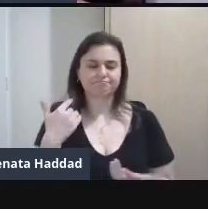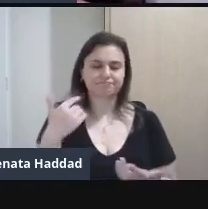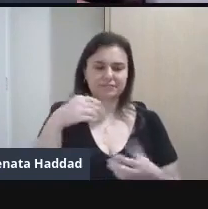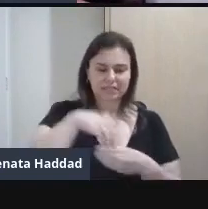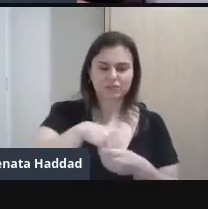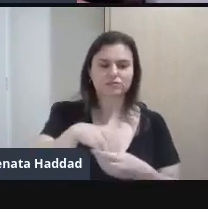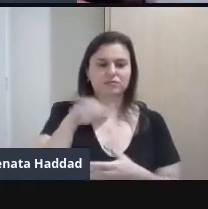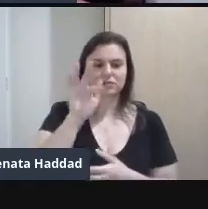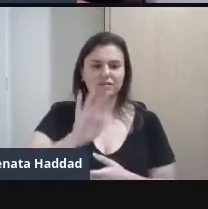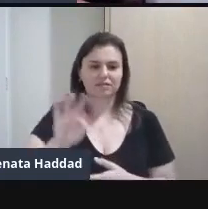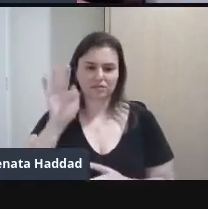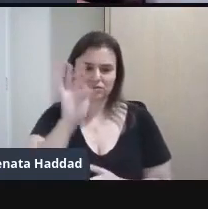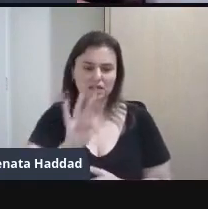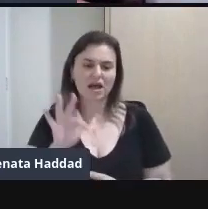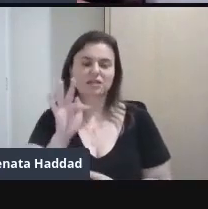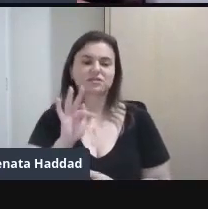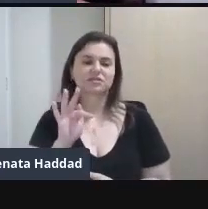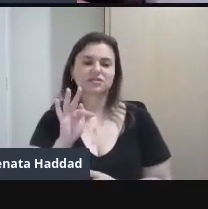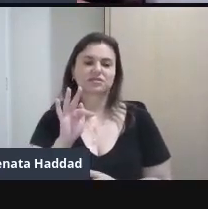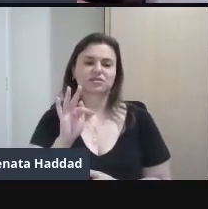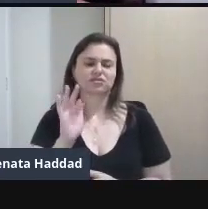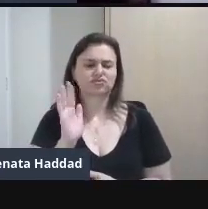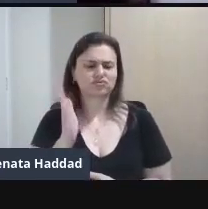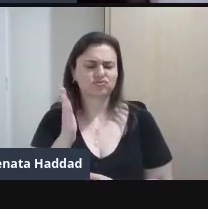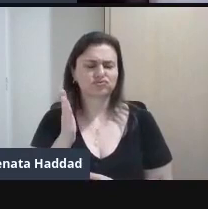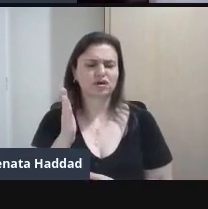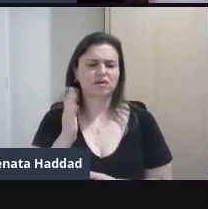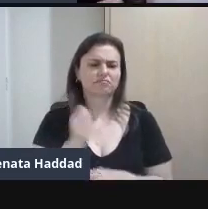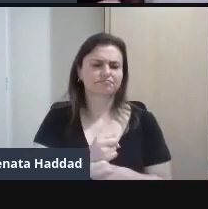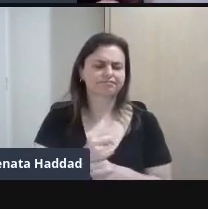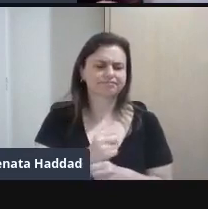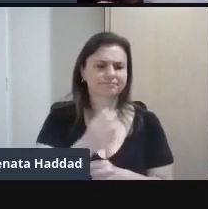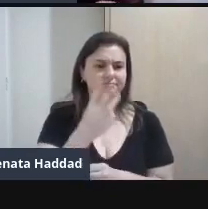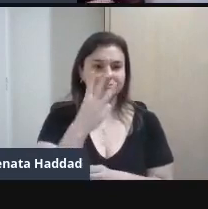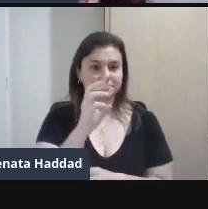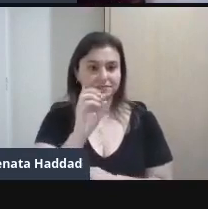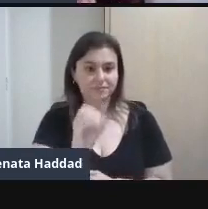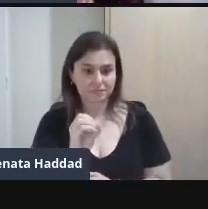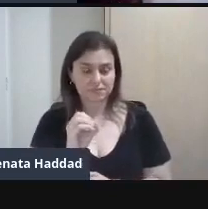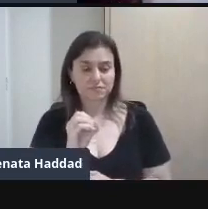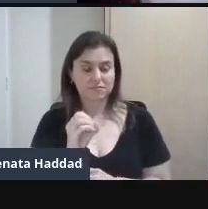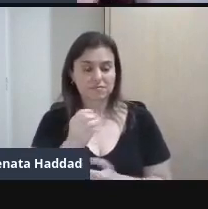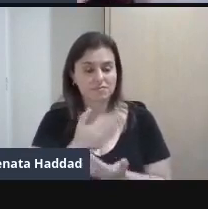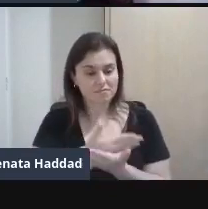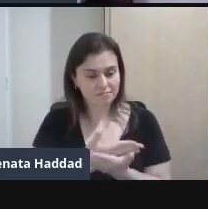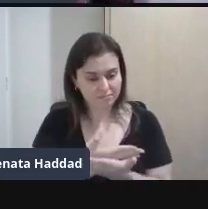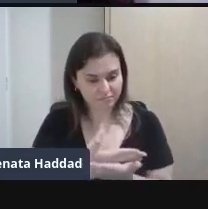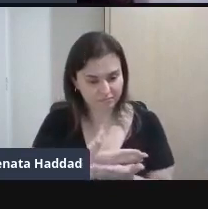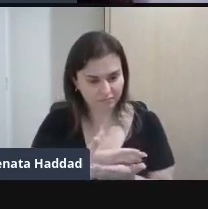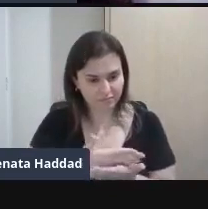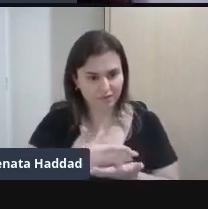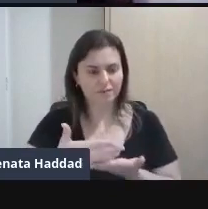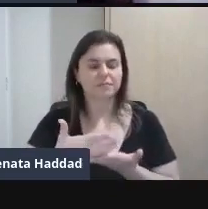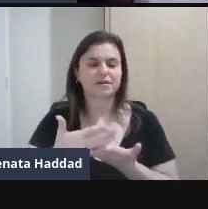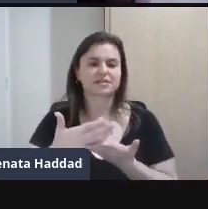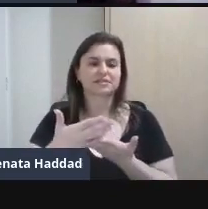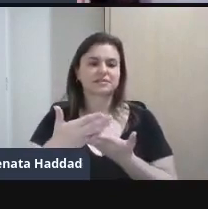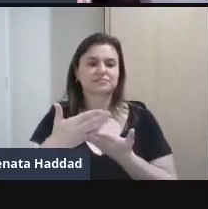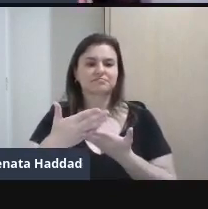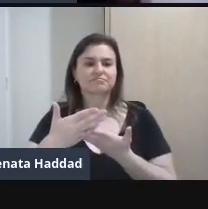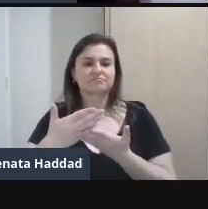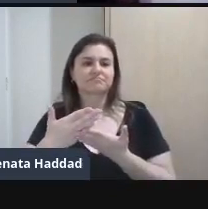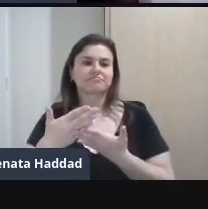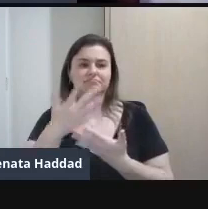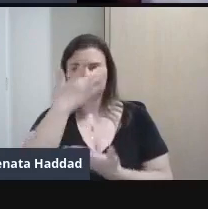aí já há muitos anos Mais de 30 anos Bem mais Que ela vem abrindo esse caminho Pra tantos narradores de